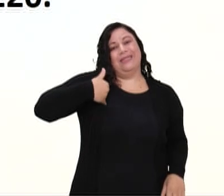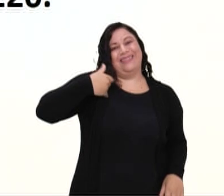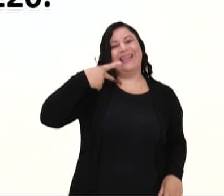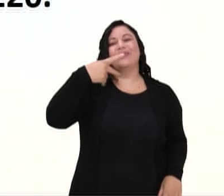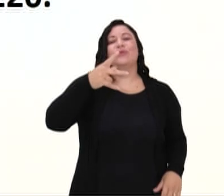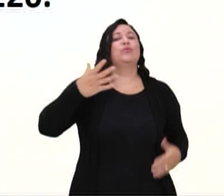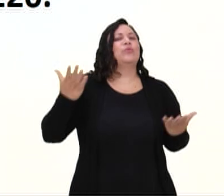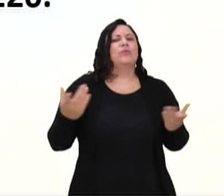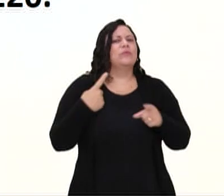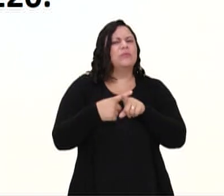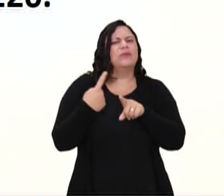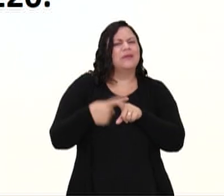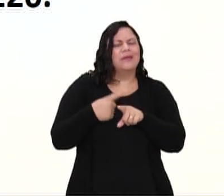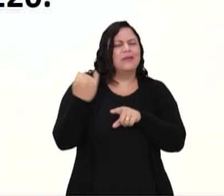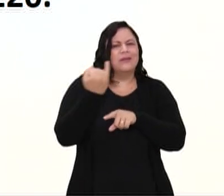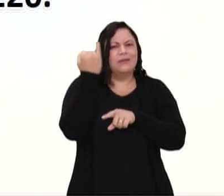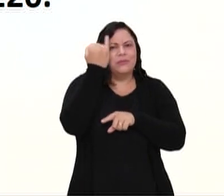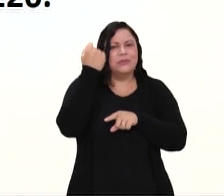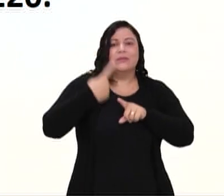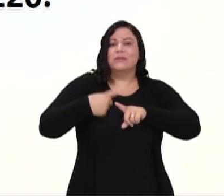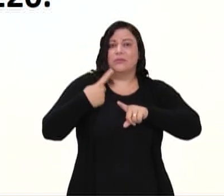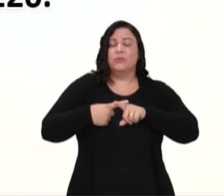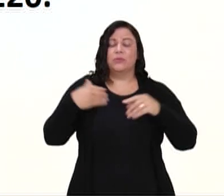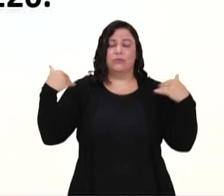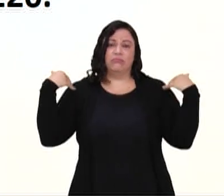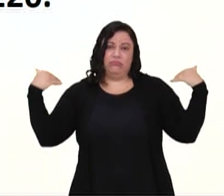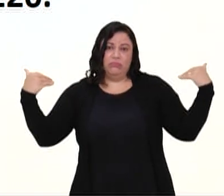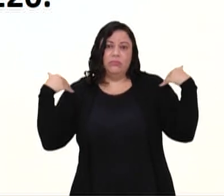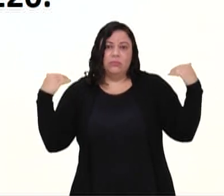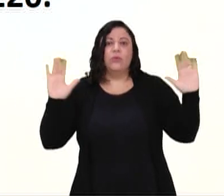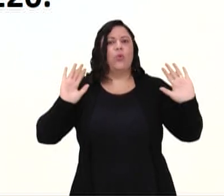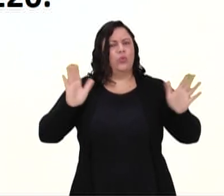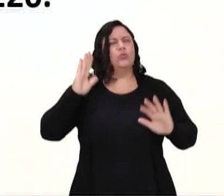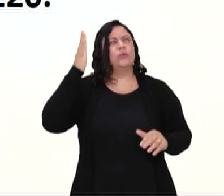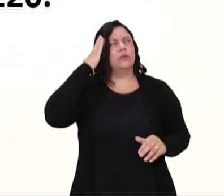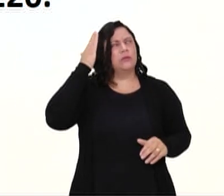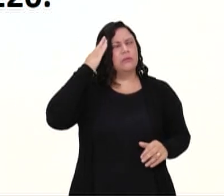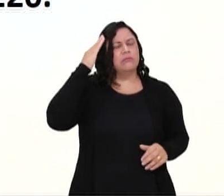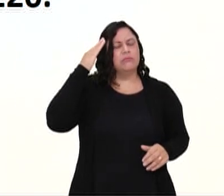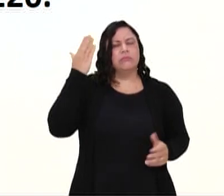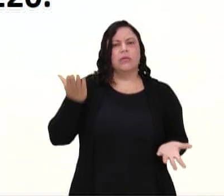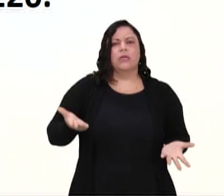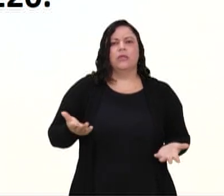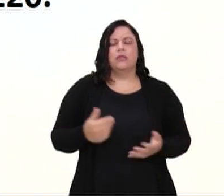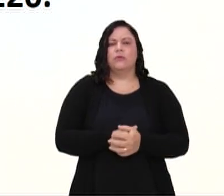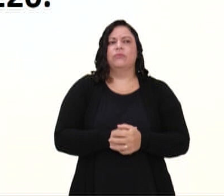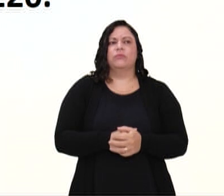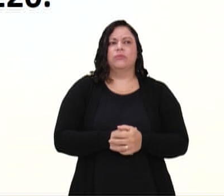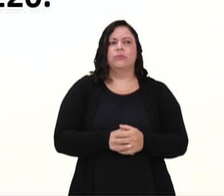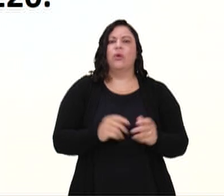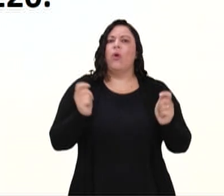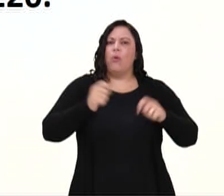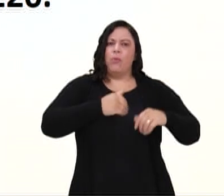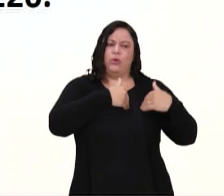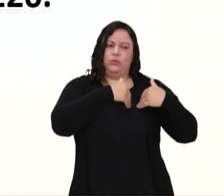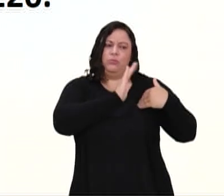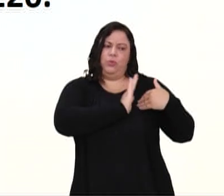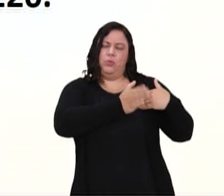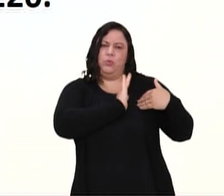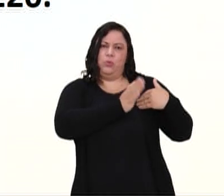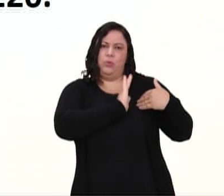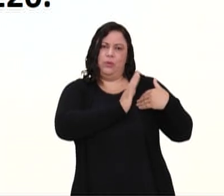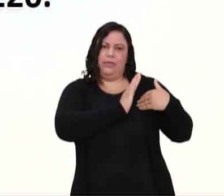que isso é importante? Porque quando eu vou fazer uma atividade física, eu já tenho a consciência que eu posso deixar meu coração bater